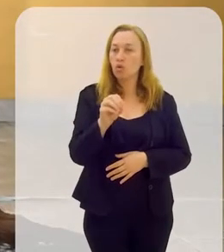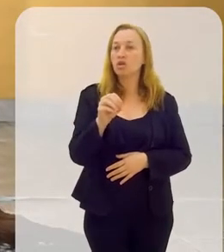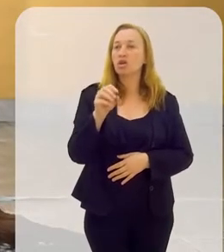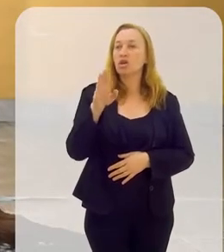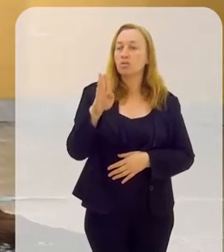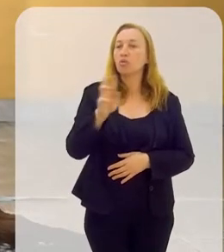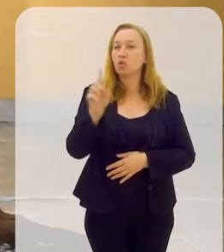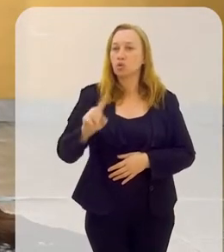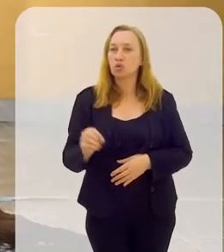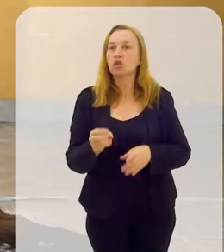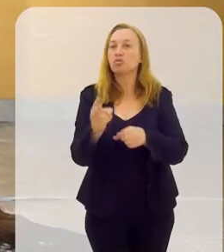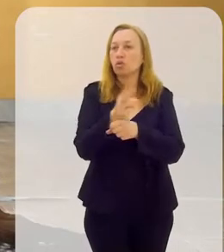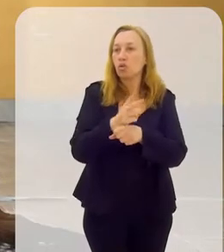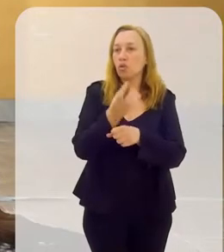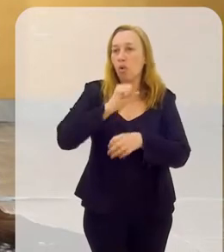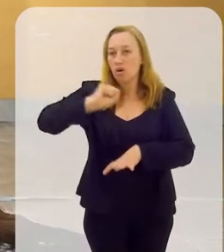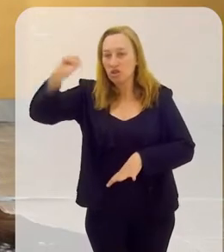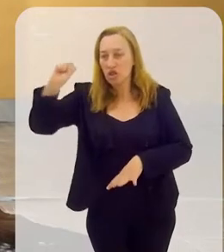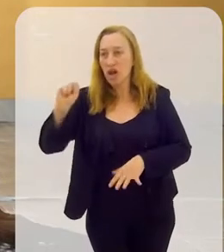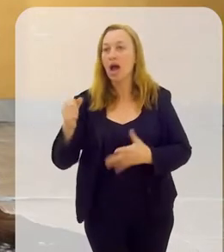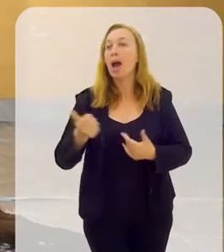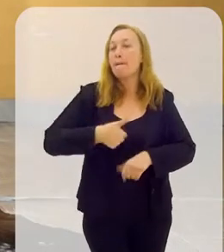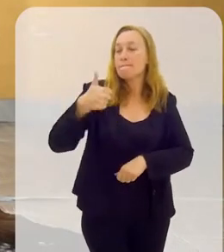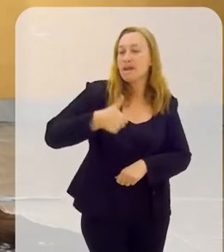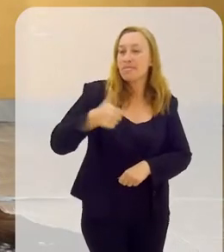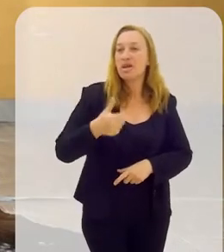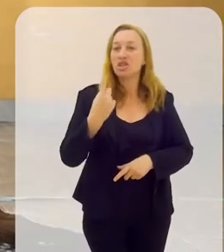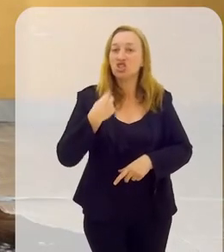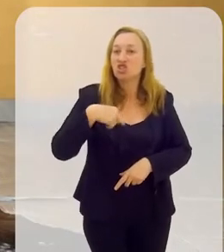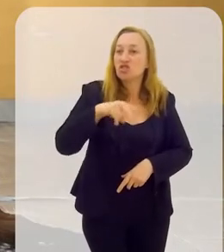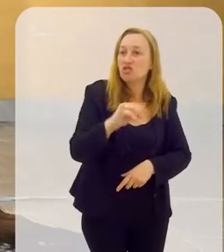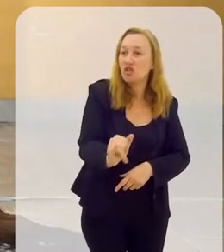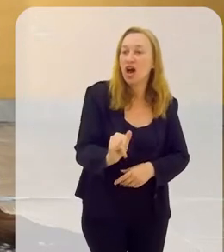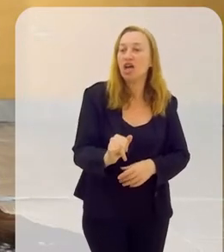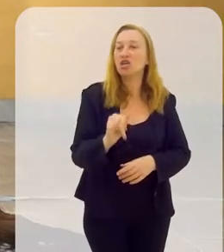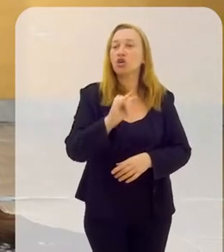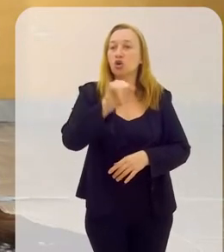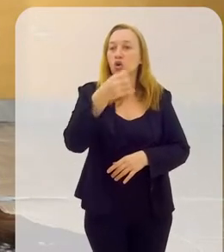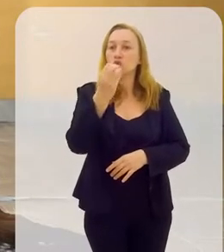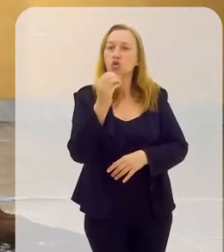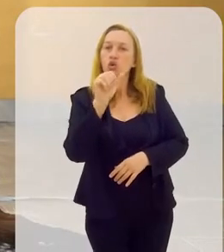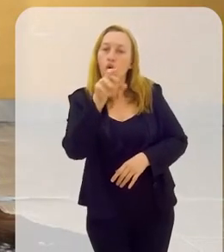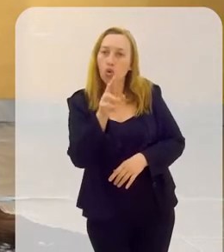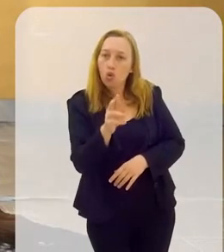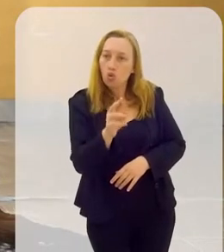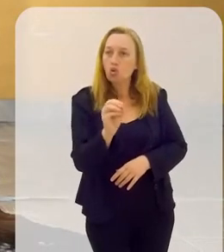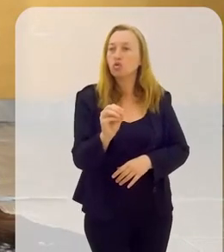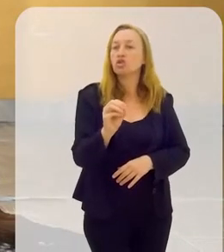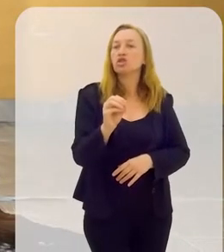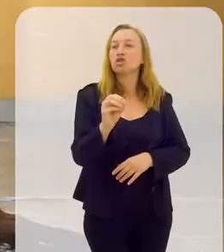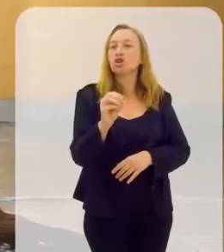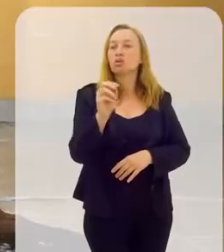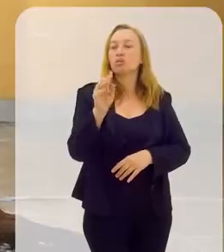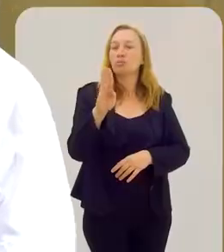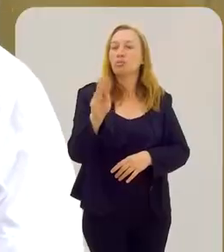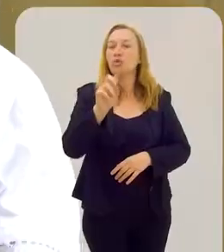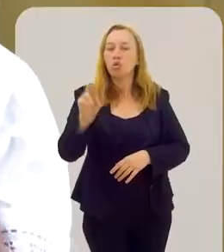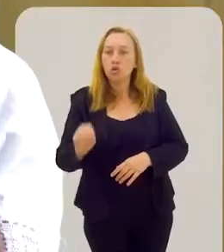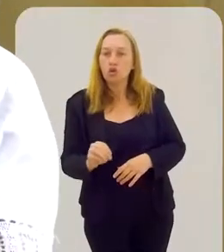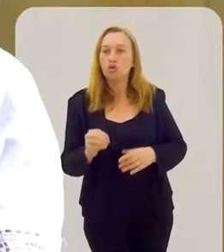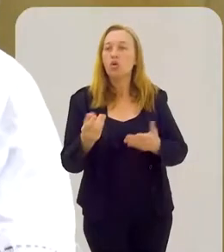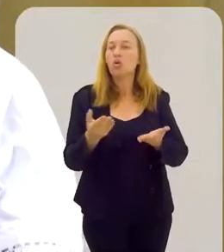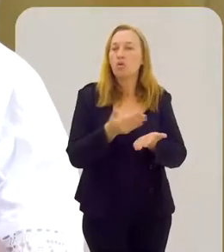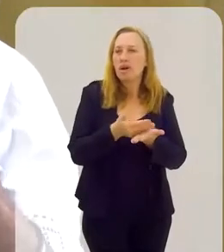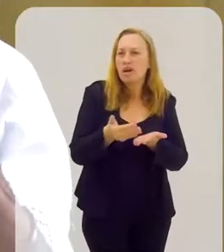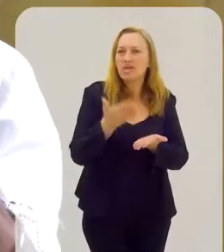né, a gente busca orixá, primeiro a gente vai ao jogo de busos, aí dali a gente conversa, né, para